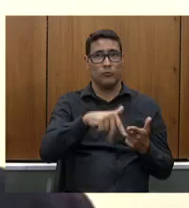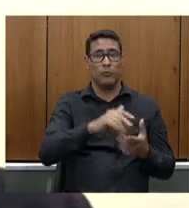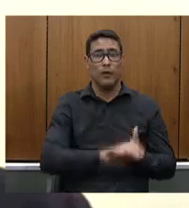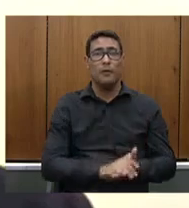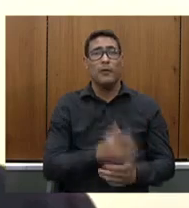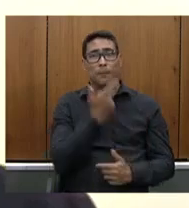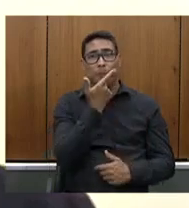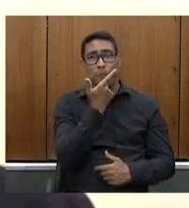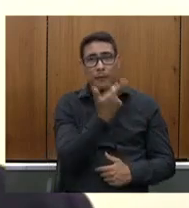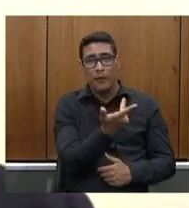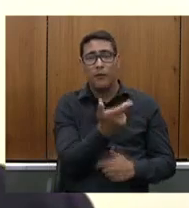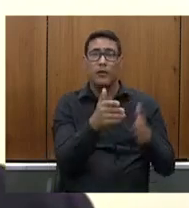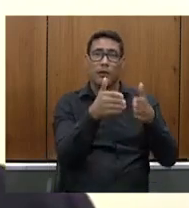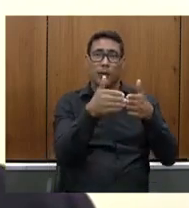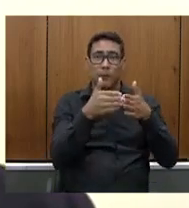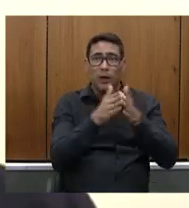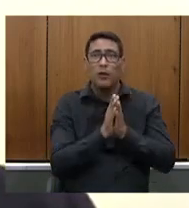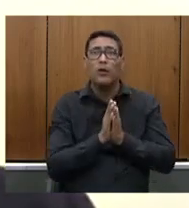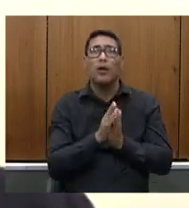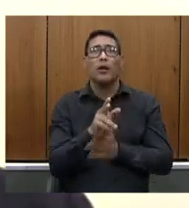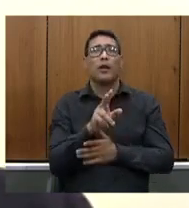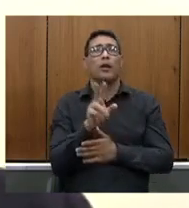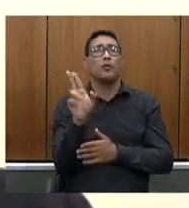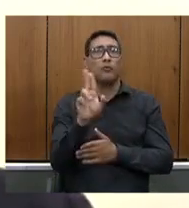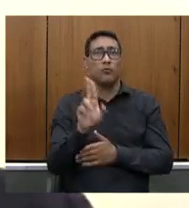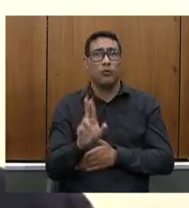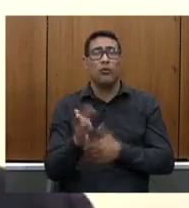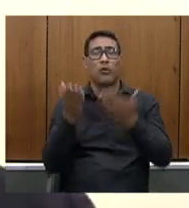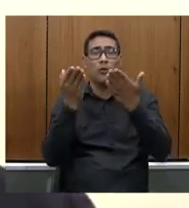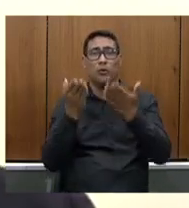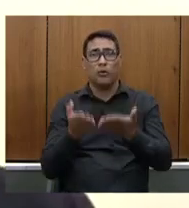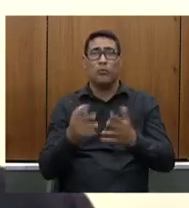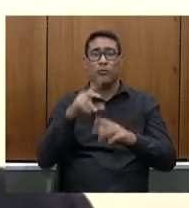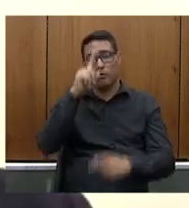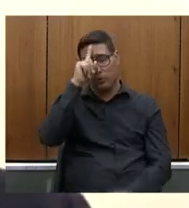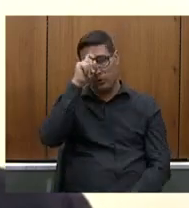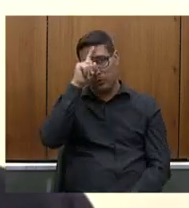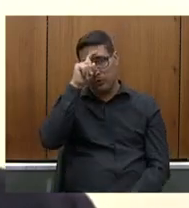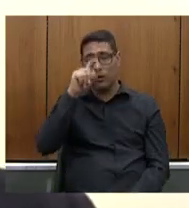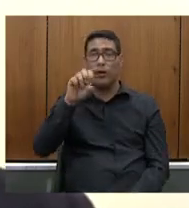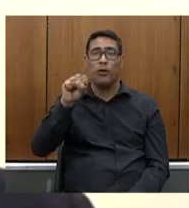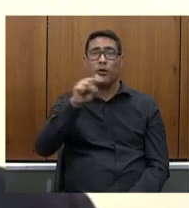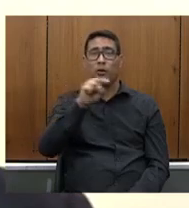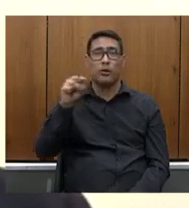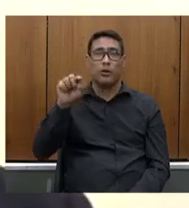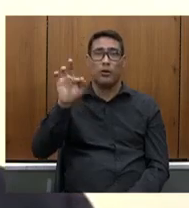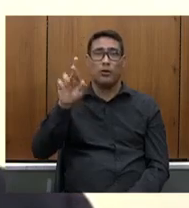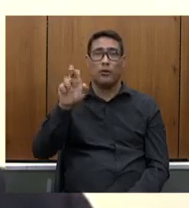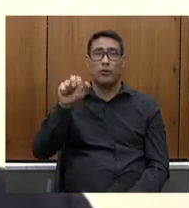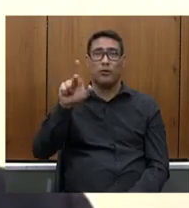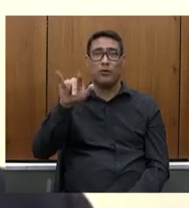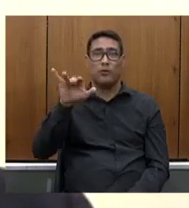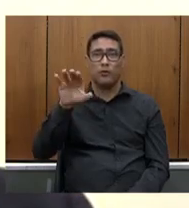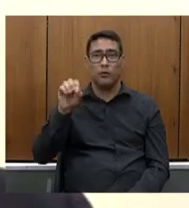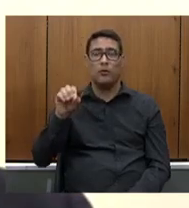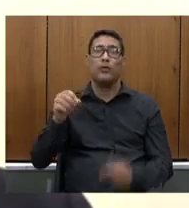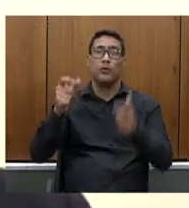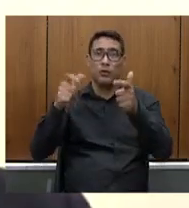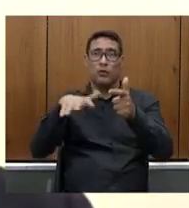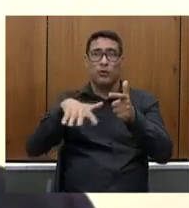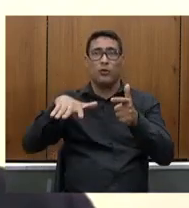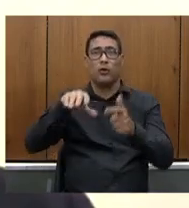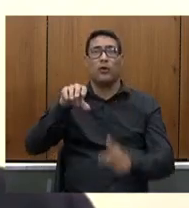apelo em nome dos colaboradores do hospital São Francisco em especial da unidade Santa Lúcia